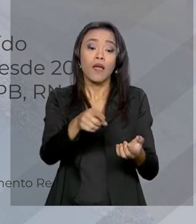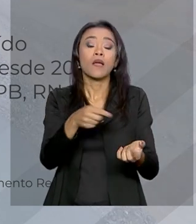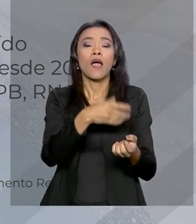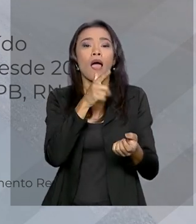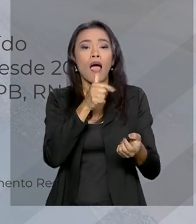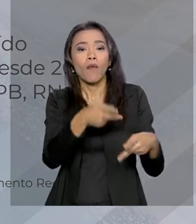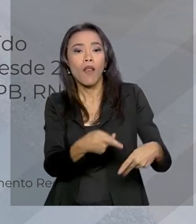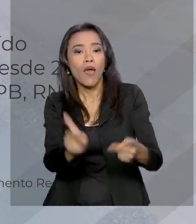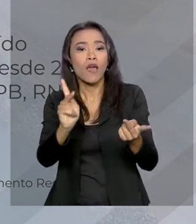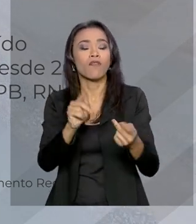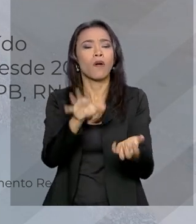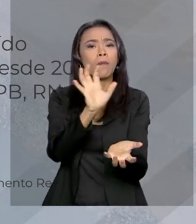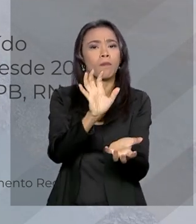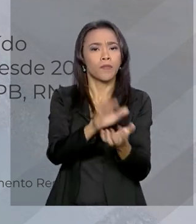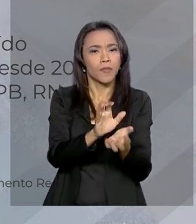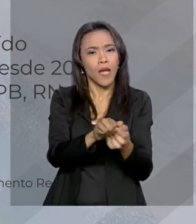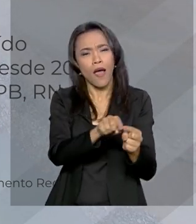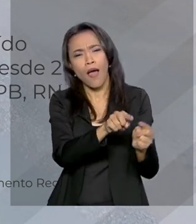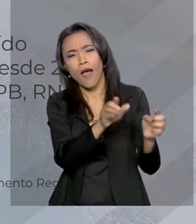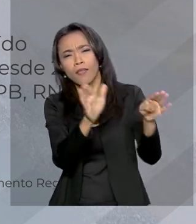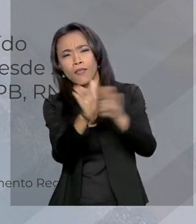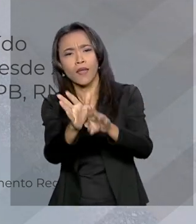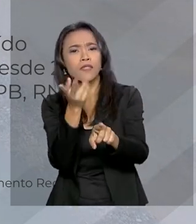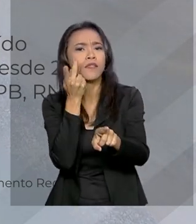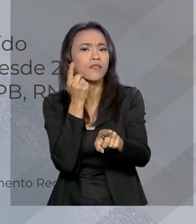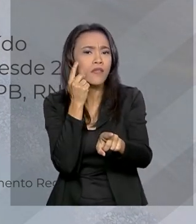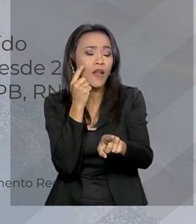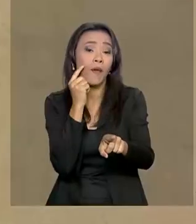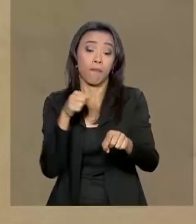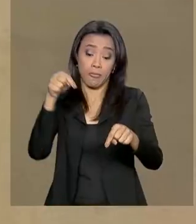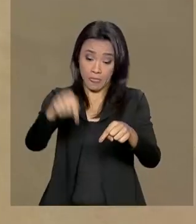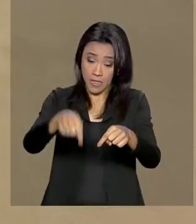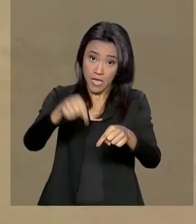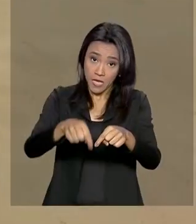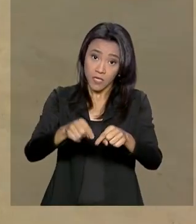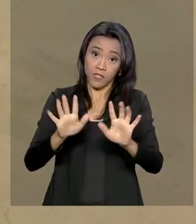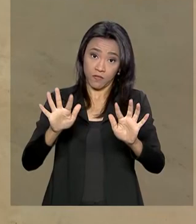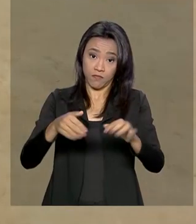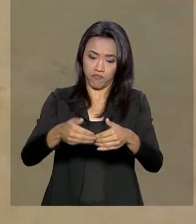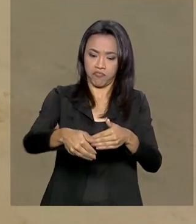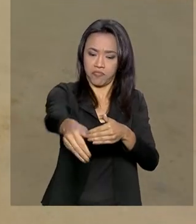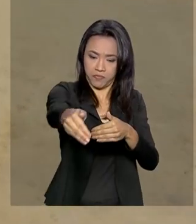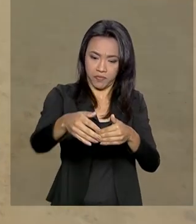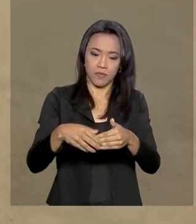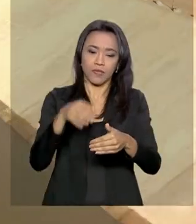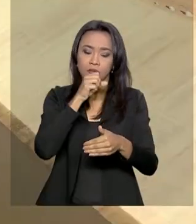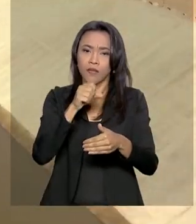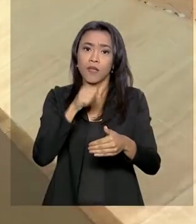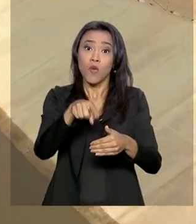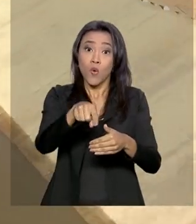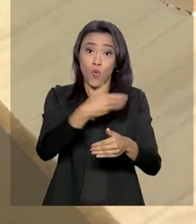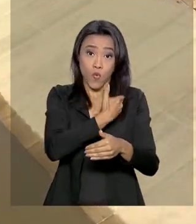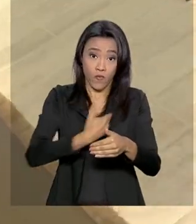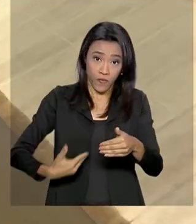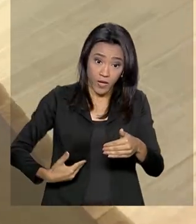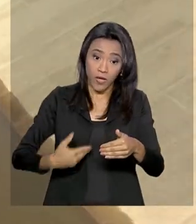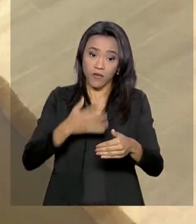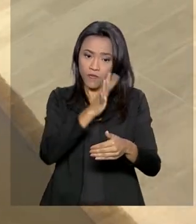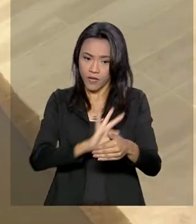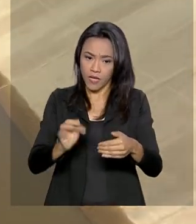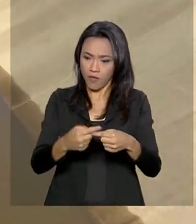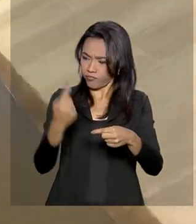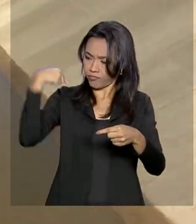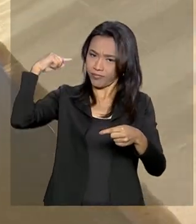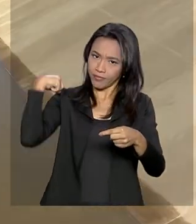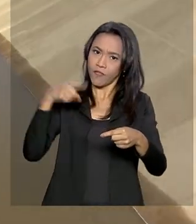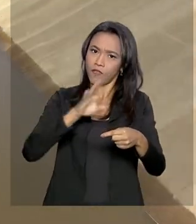Pernambuco até chegar no Ceará. Neste final de semana, o governo federal percorreu quase 100 quilômetros